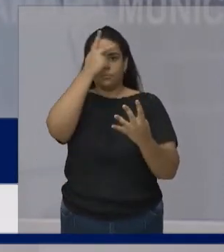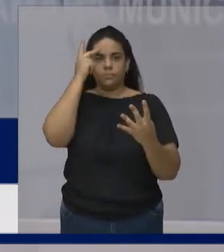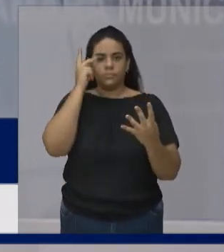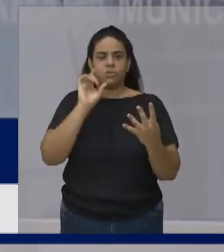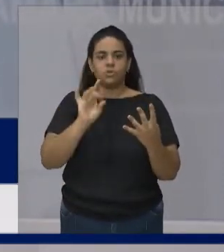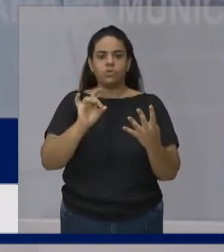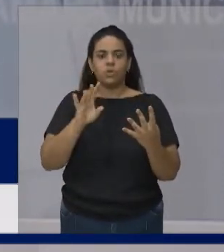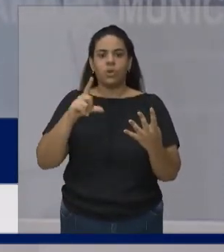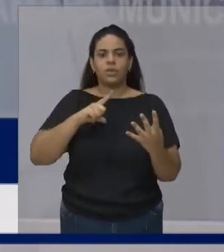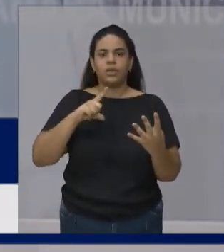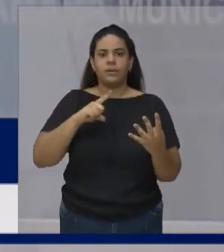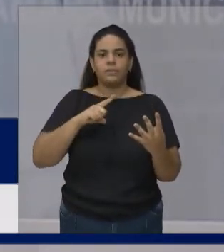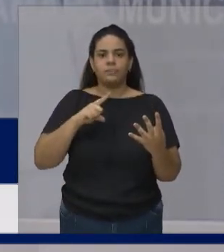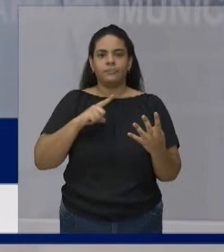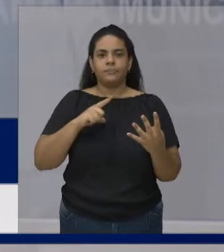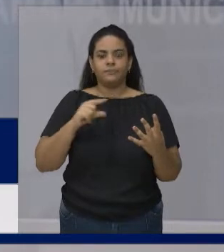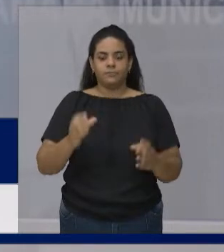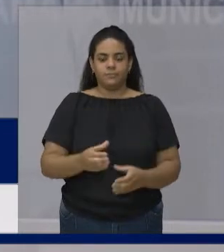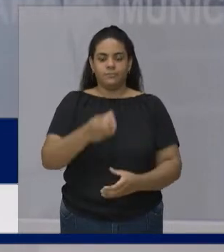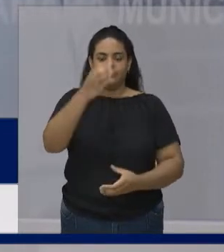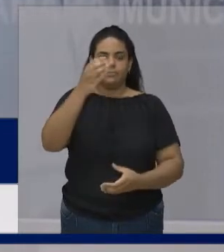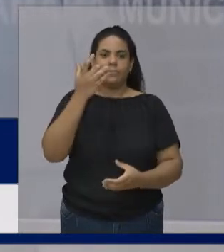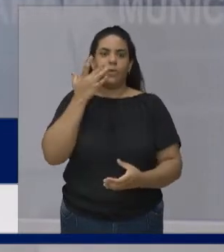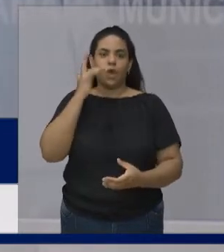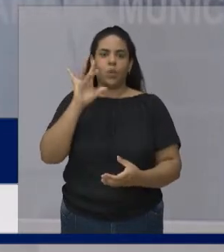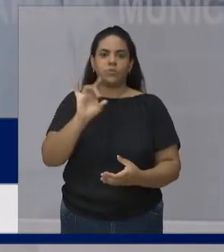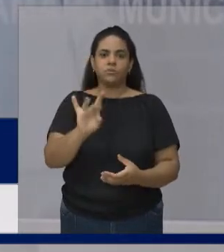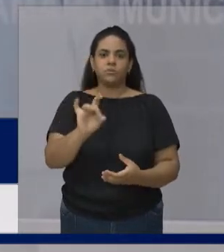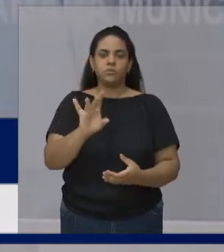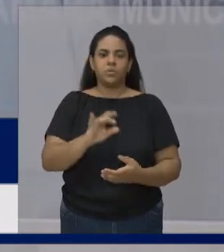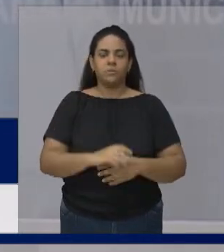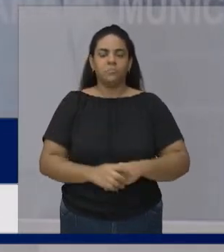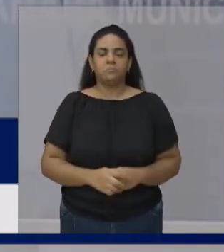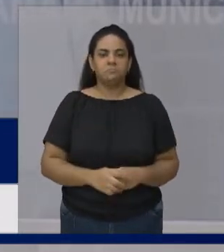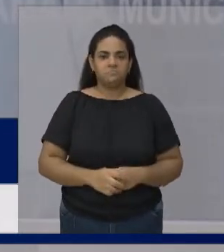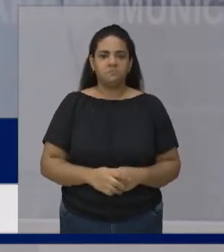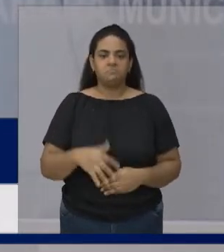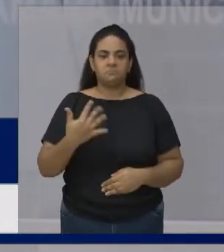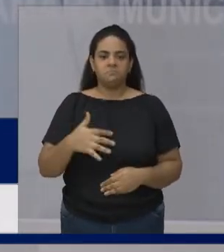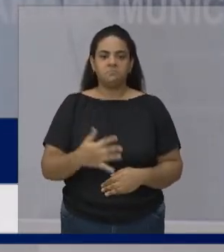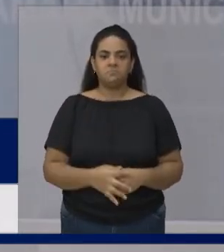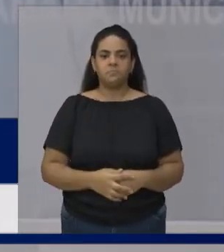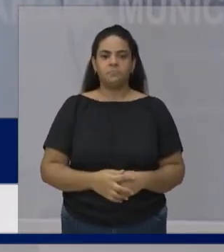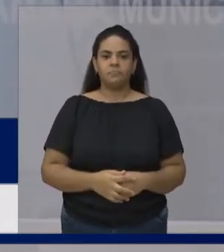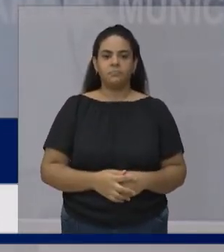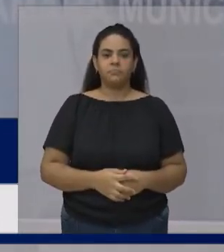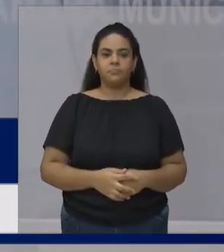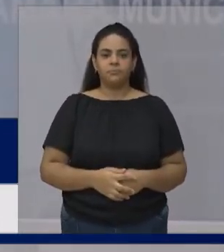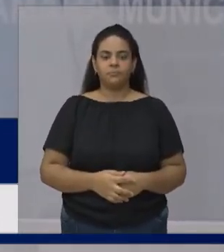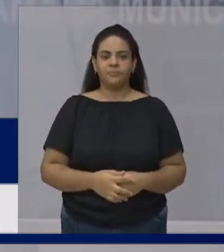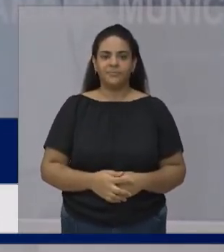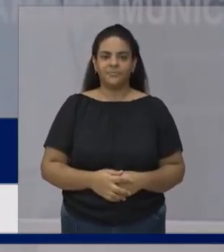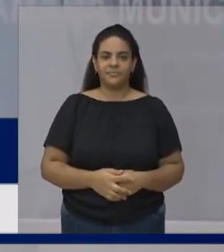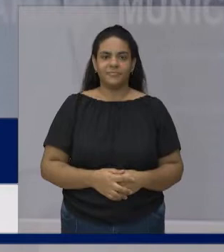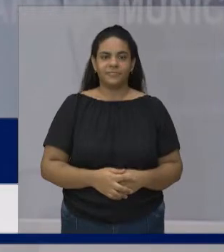Fenômeno Bob Bonicrist E um ex-jogador aí Jogou pouco a bola Pelé